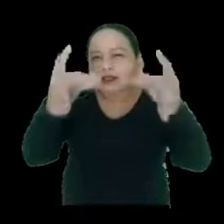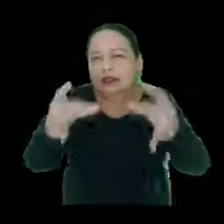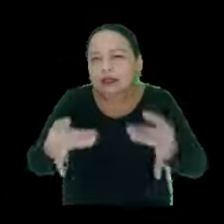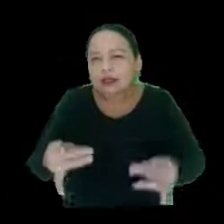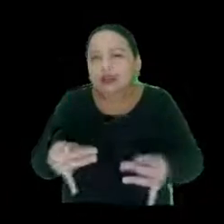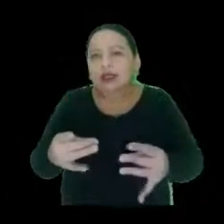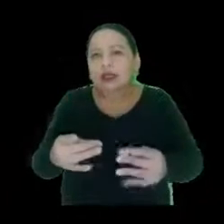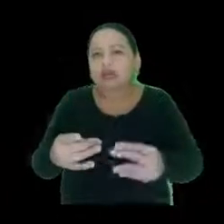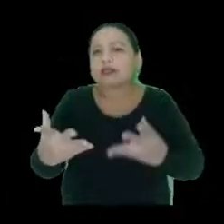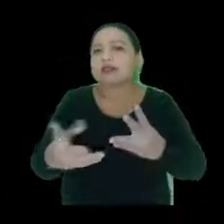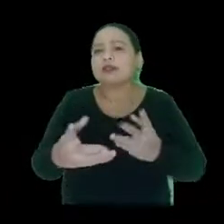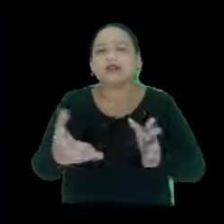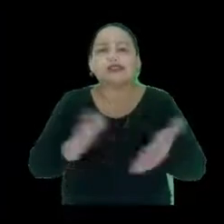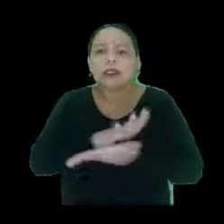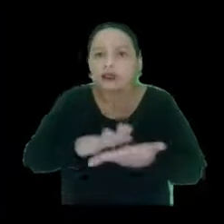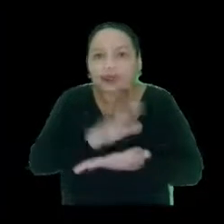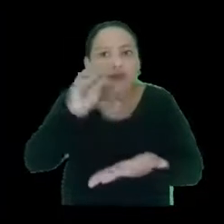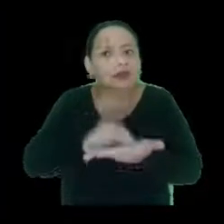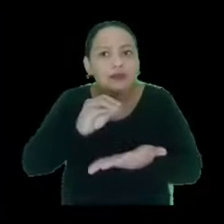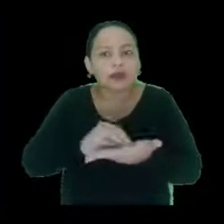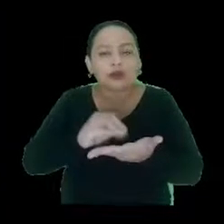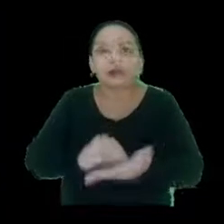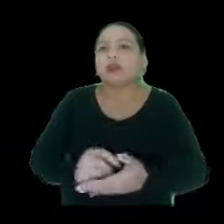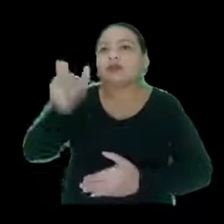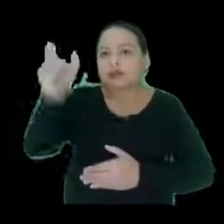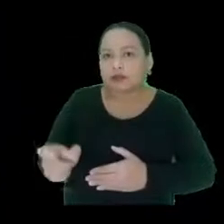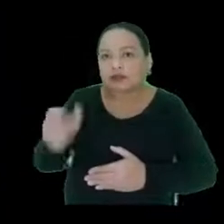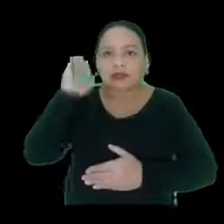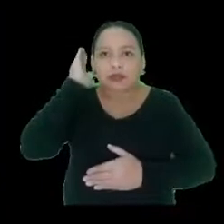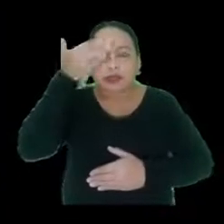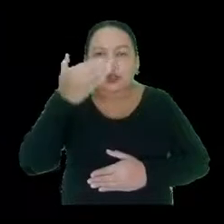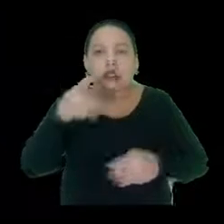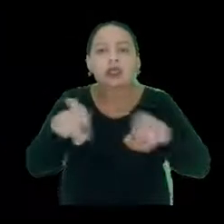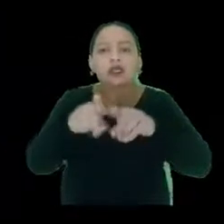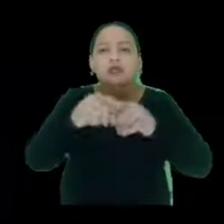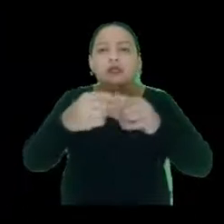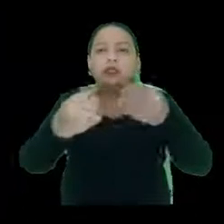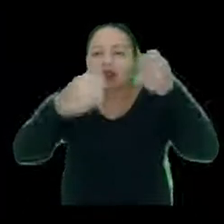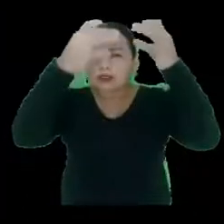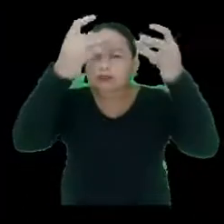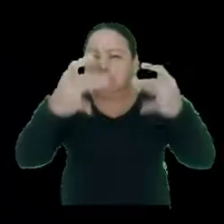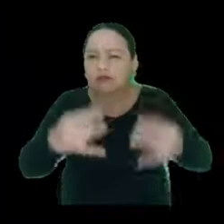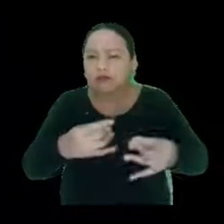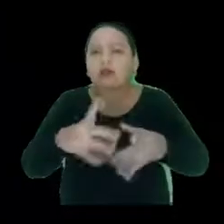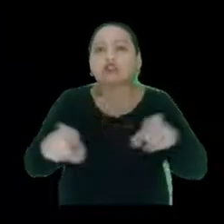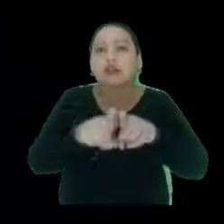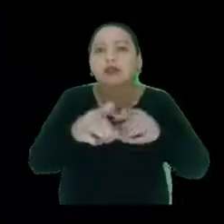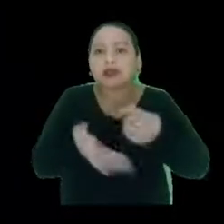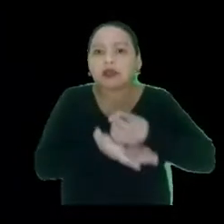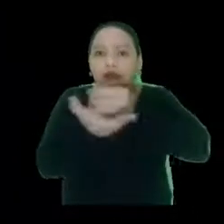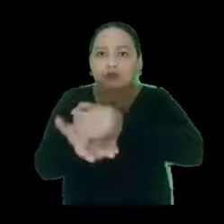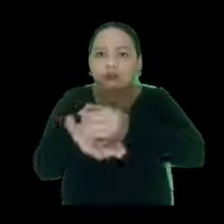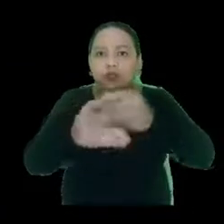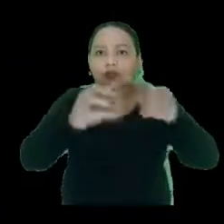dando detalhes sem interferir, né, e as reações dessas pessoas. Então, ele faz a audiodescrição e ele auxilia no